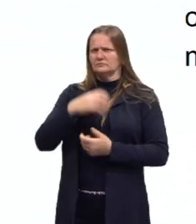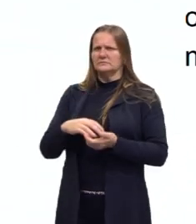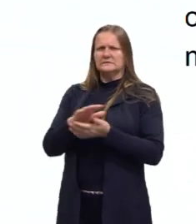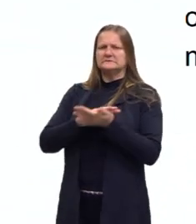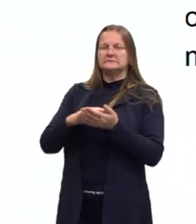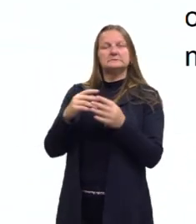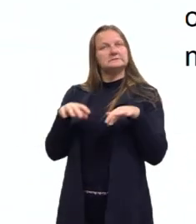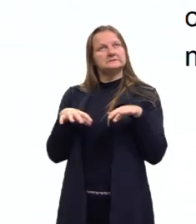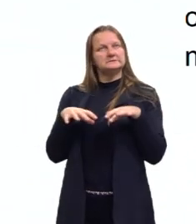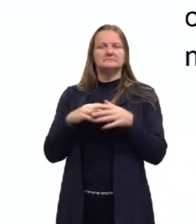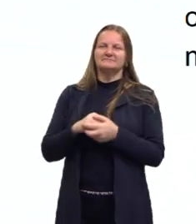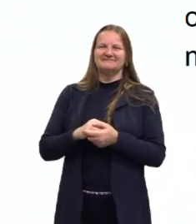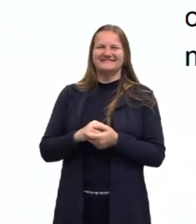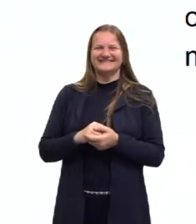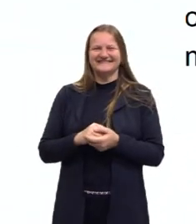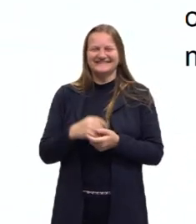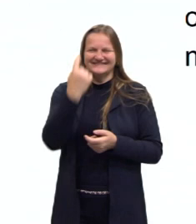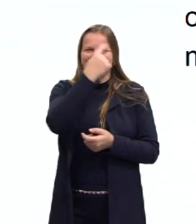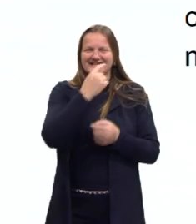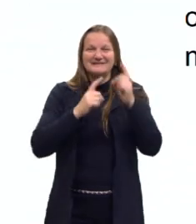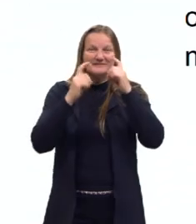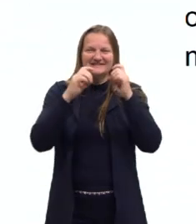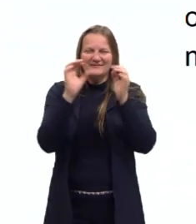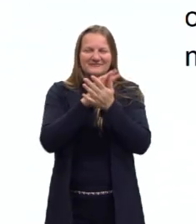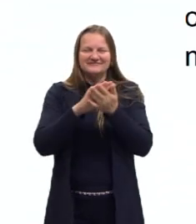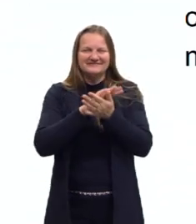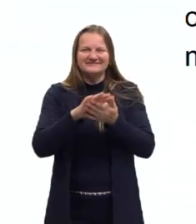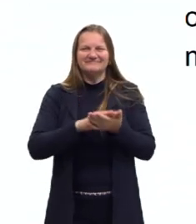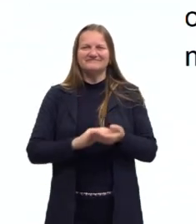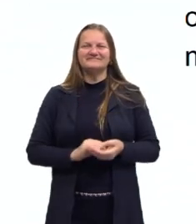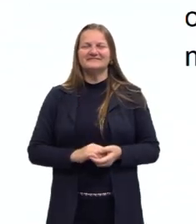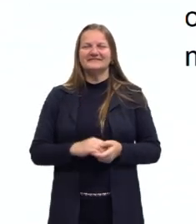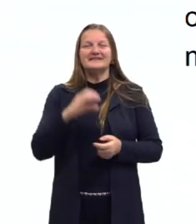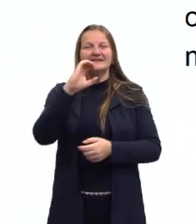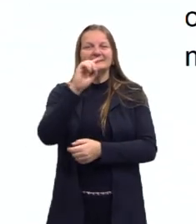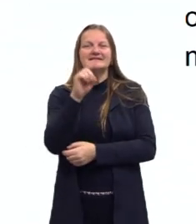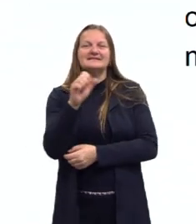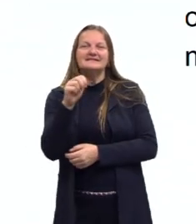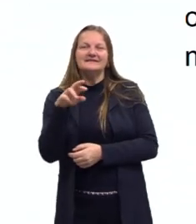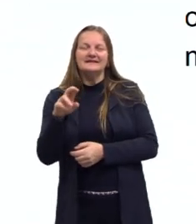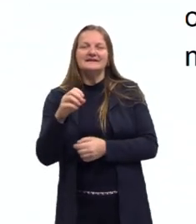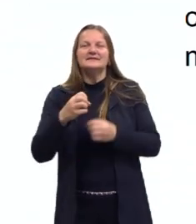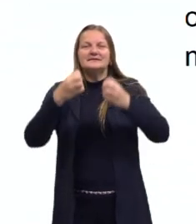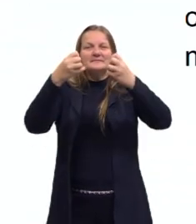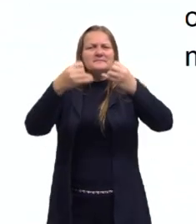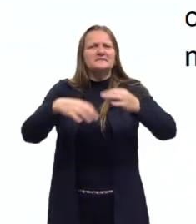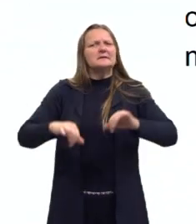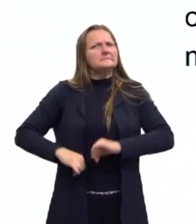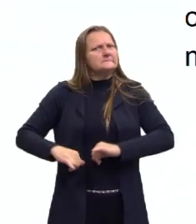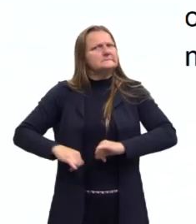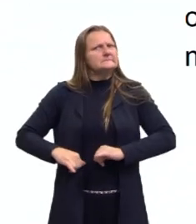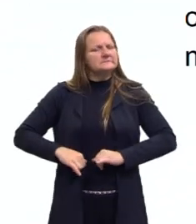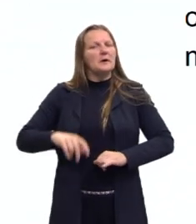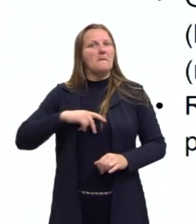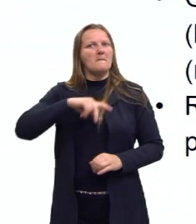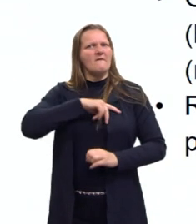nada, uma cara meio blasé. E esse Kizar, então, vai começar a sofrer muito com a pressão popular.